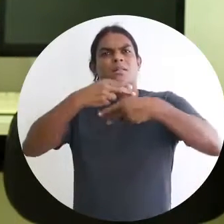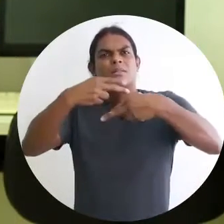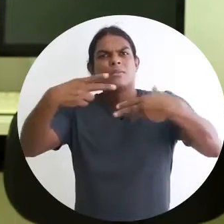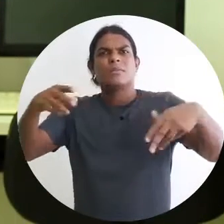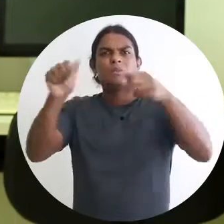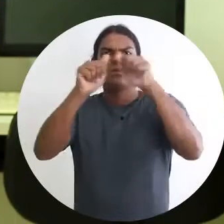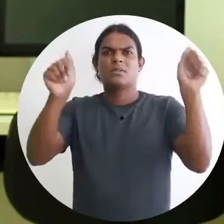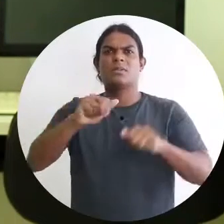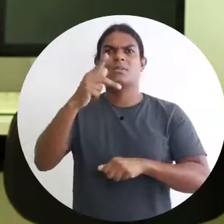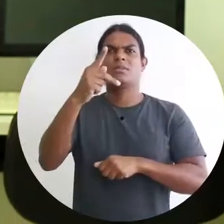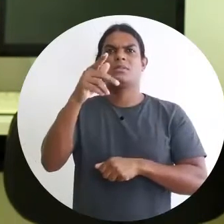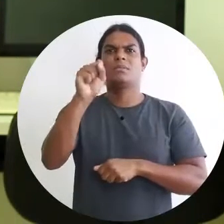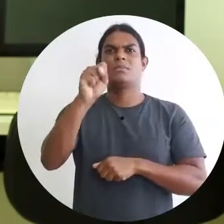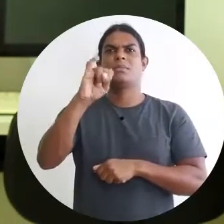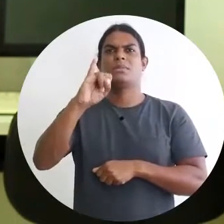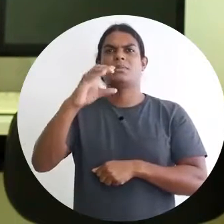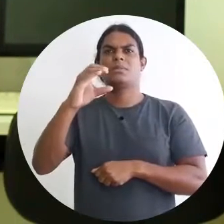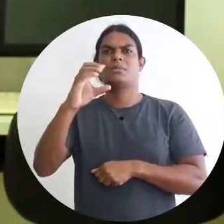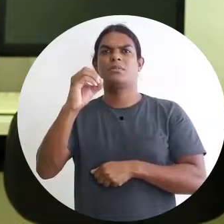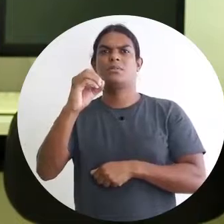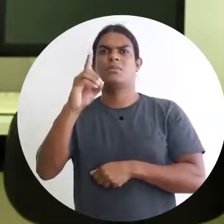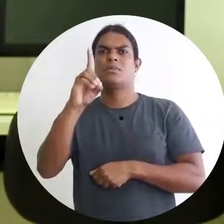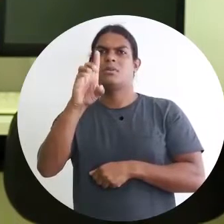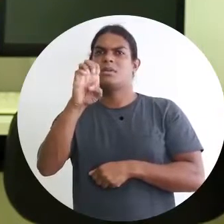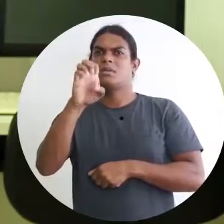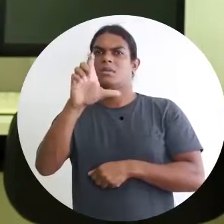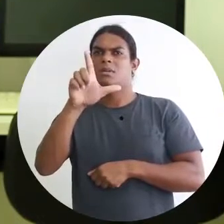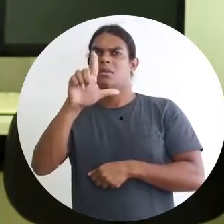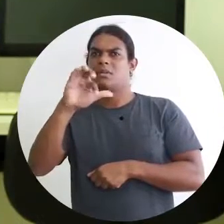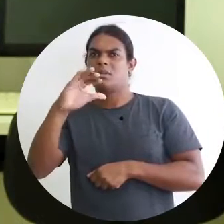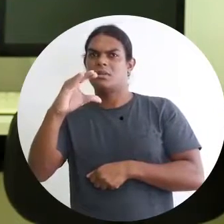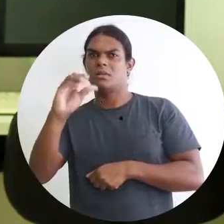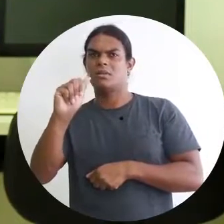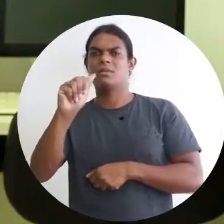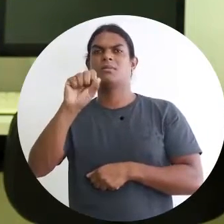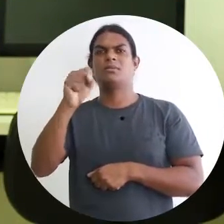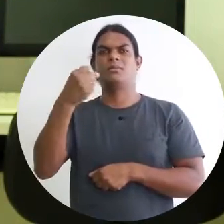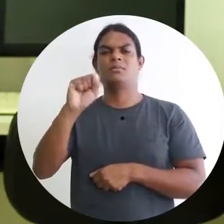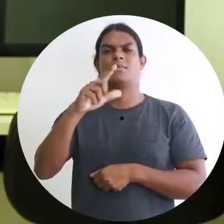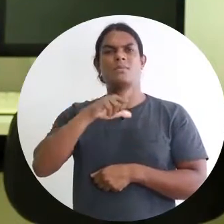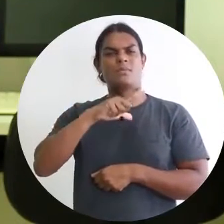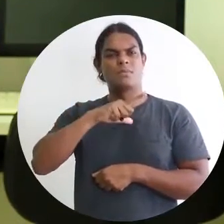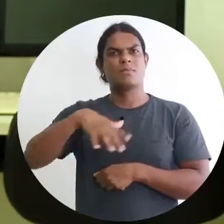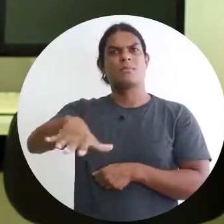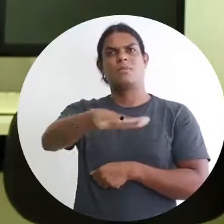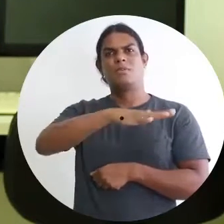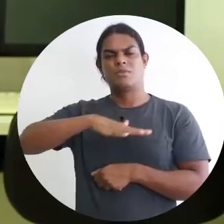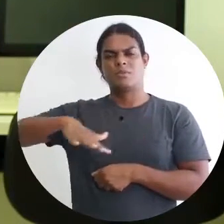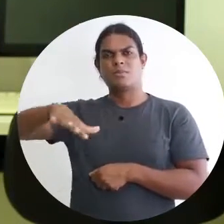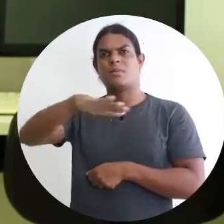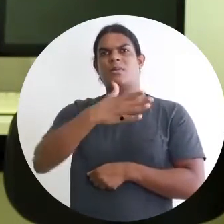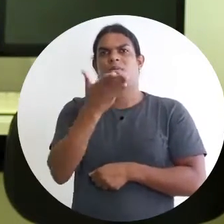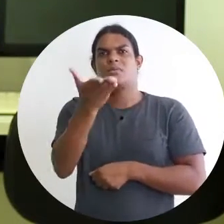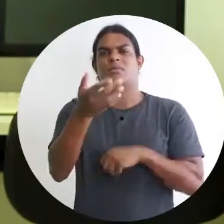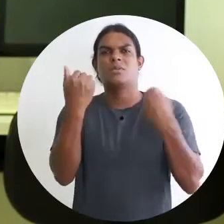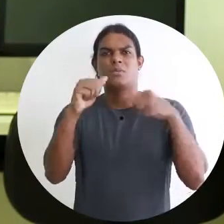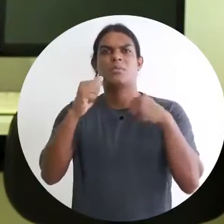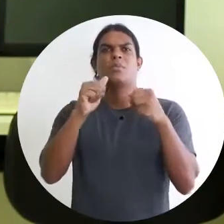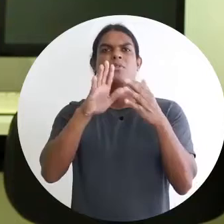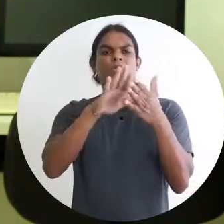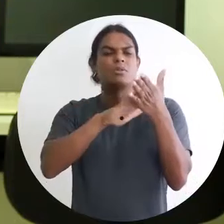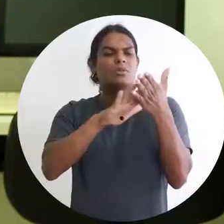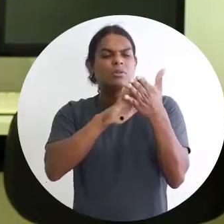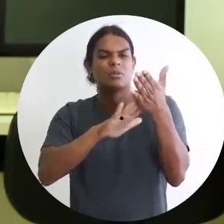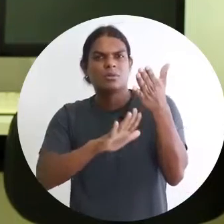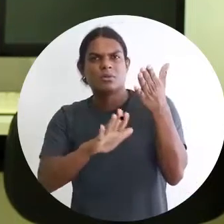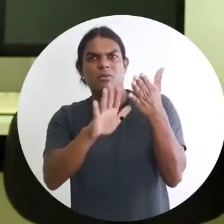psicodélicas e eles têm espaços das obras em que você pode tocar. Vale a